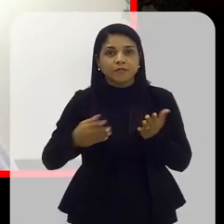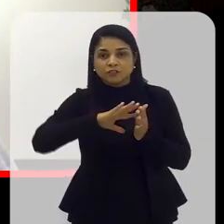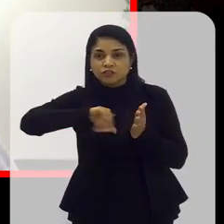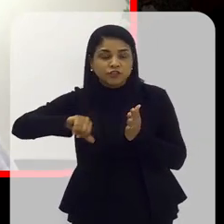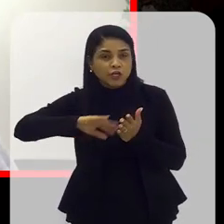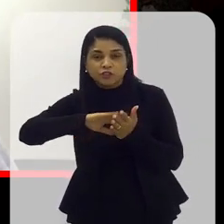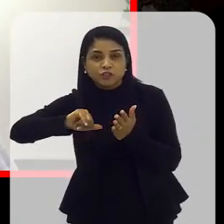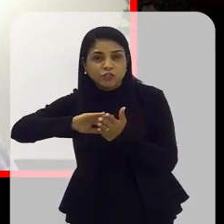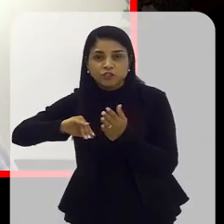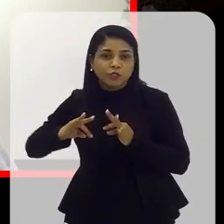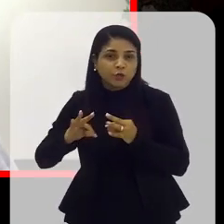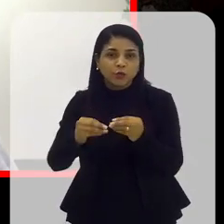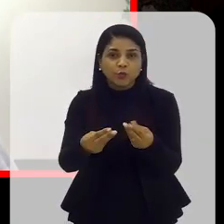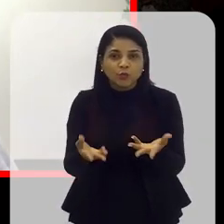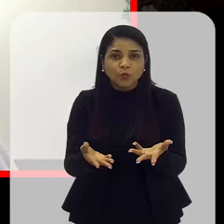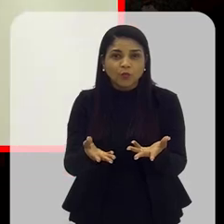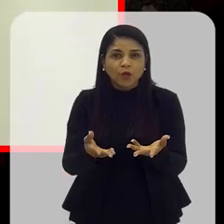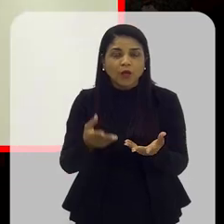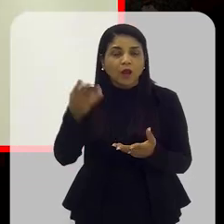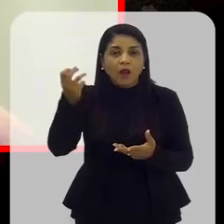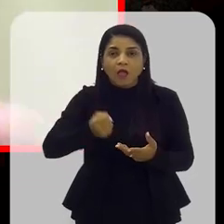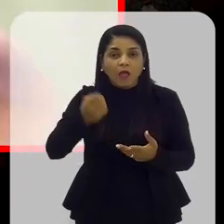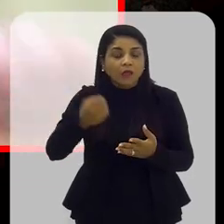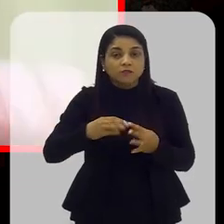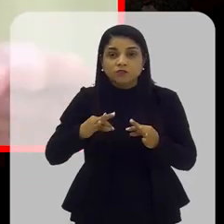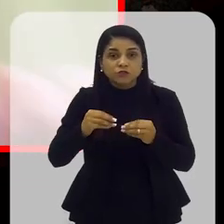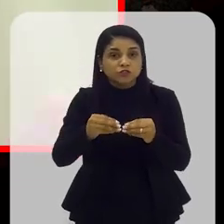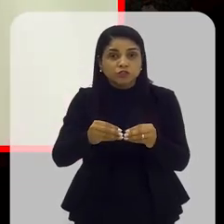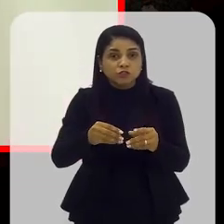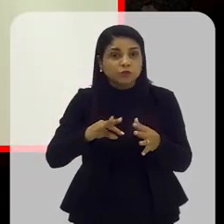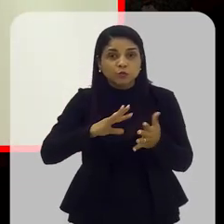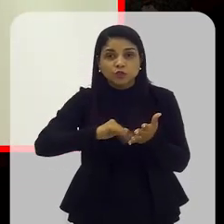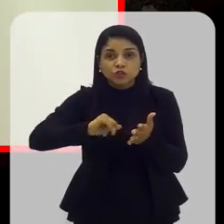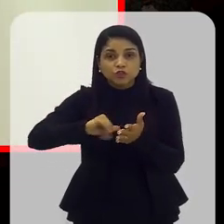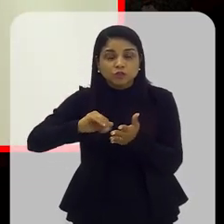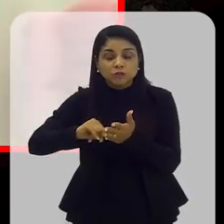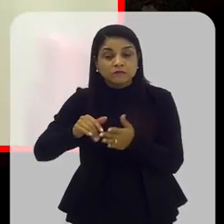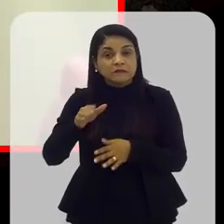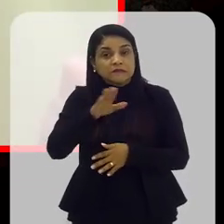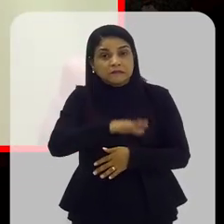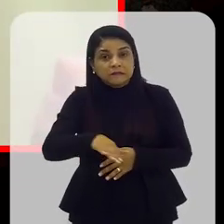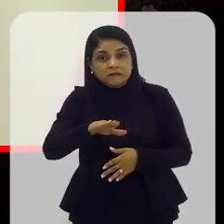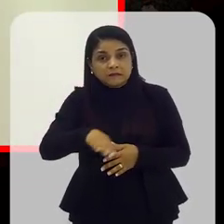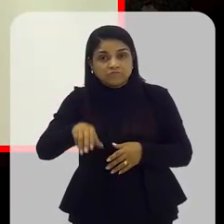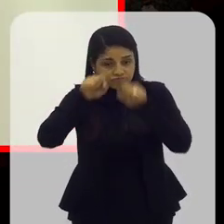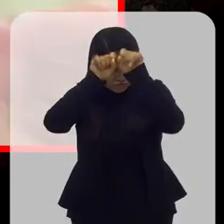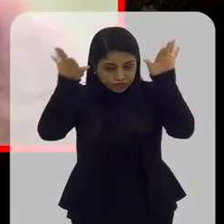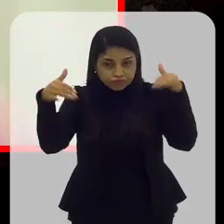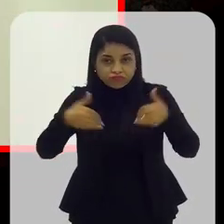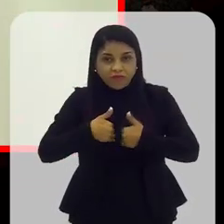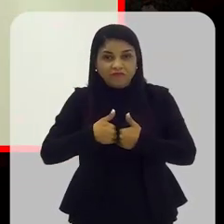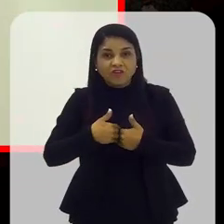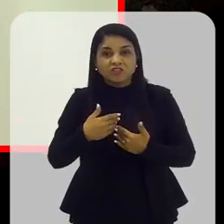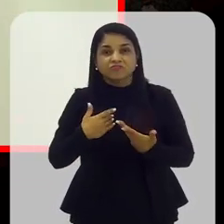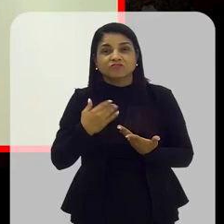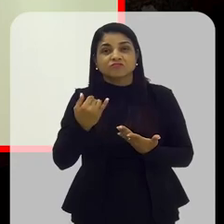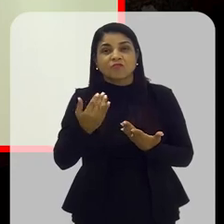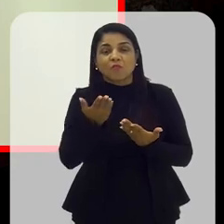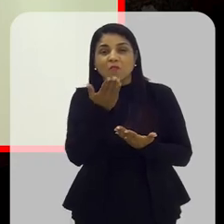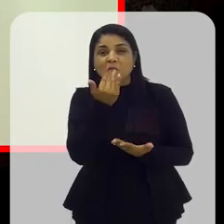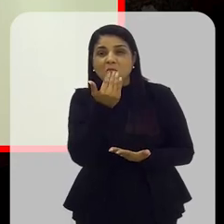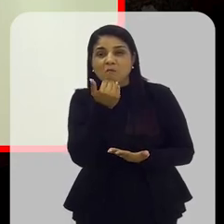glúten, tiram a lactose, tiram totalmente o leite dessas crianças, e essas crianças ficam com dietas